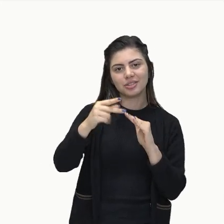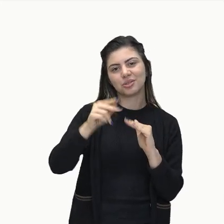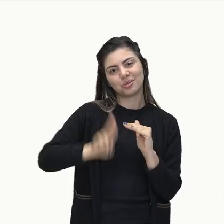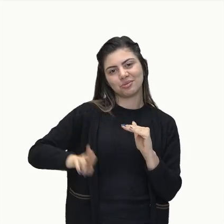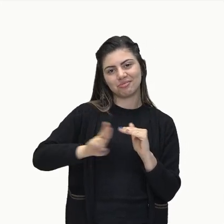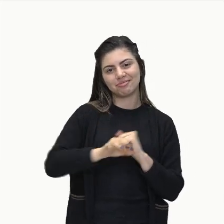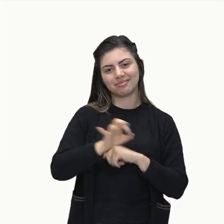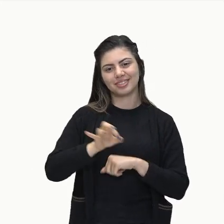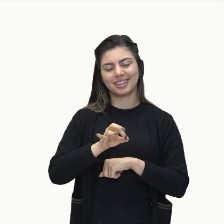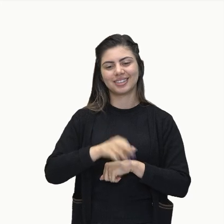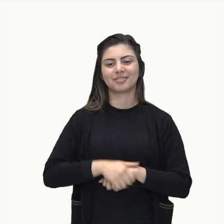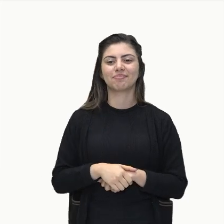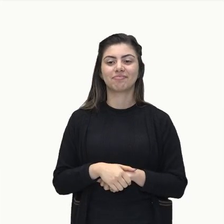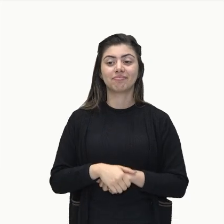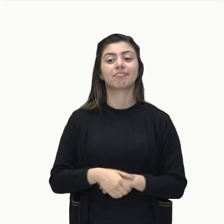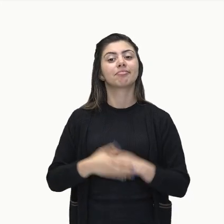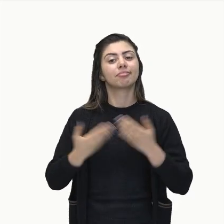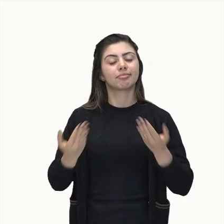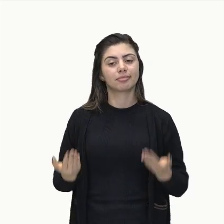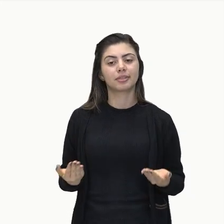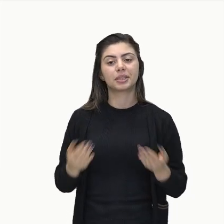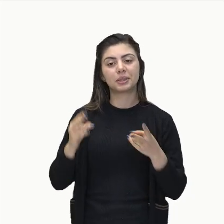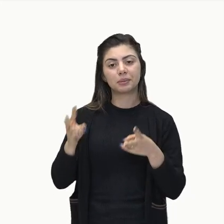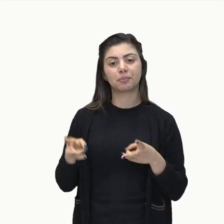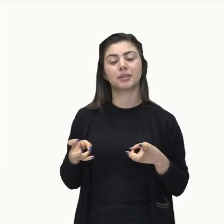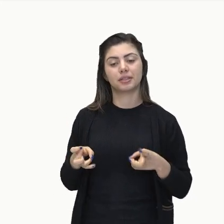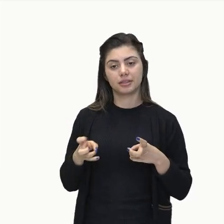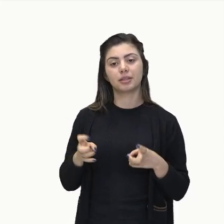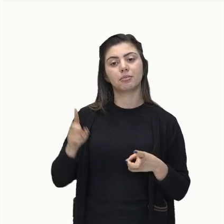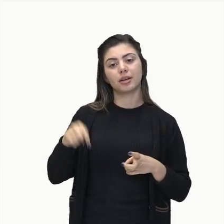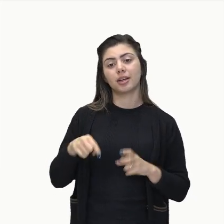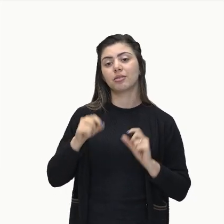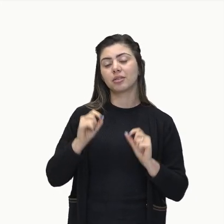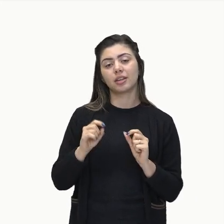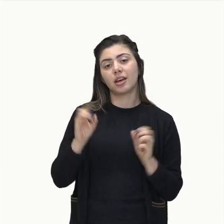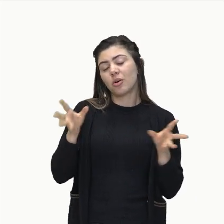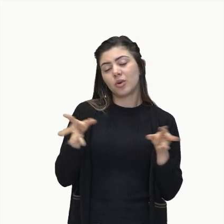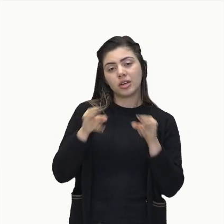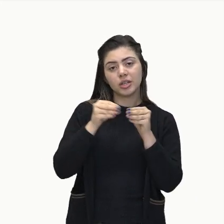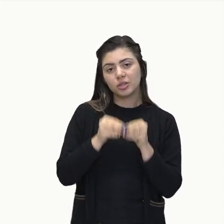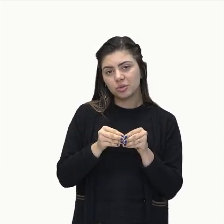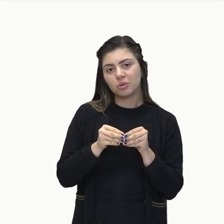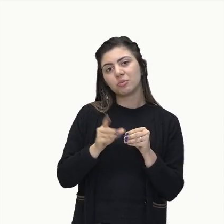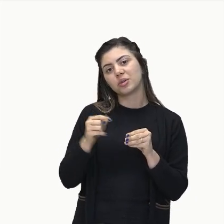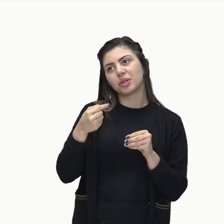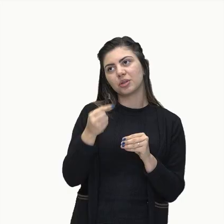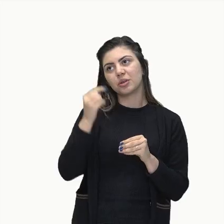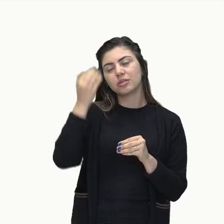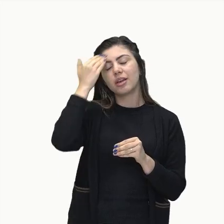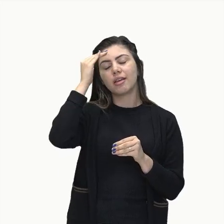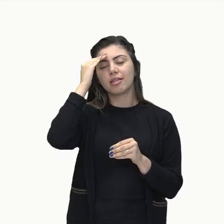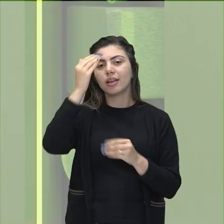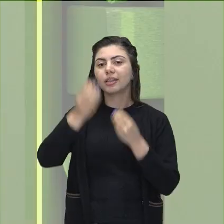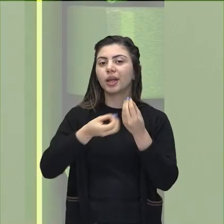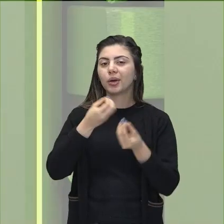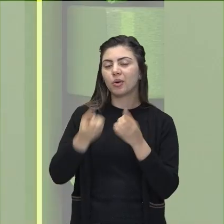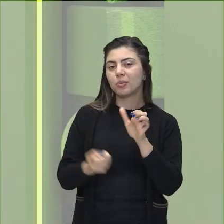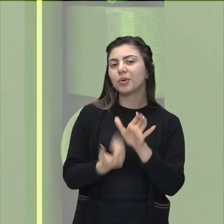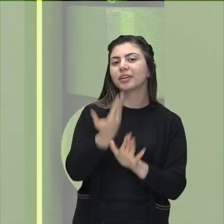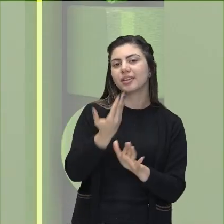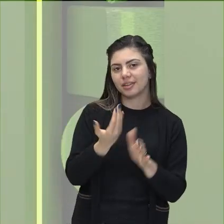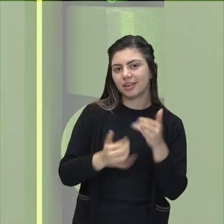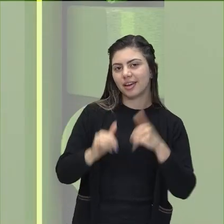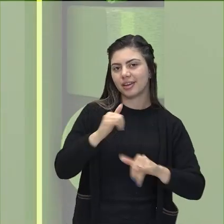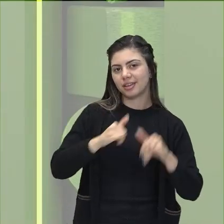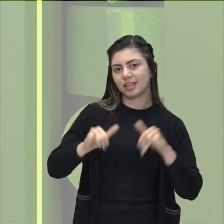gente? Então, esse daí, pessoal, é um dos esquemas simplificados em que nós podemos resumir